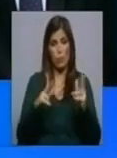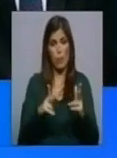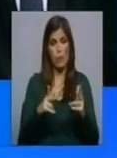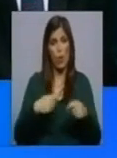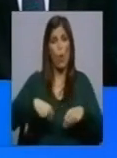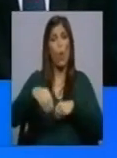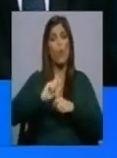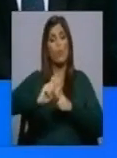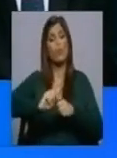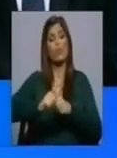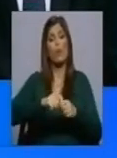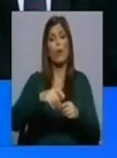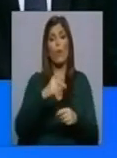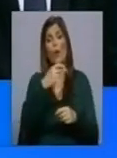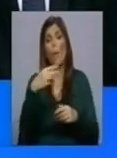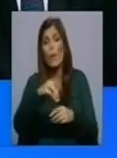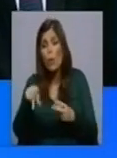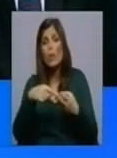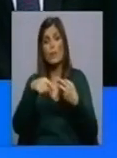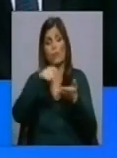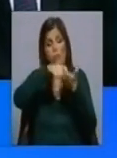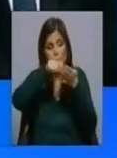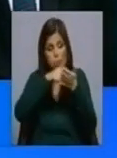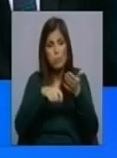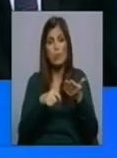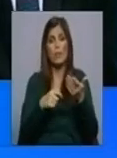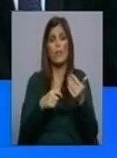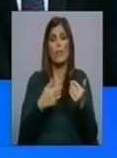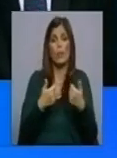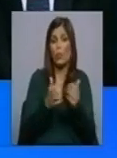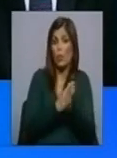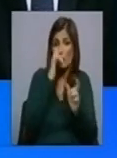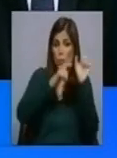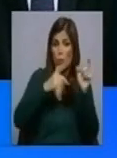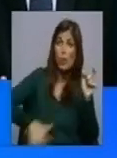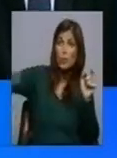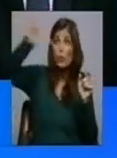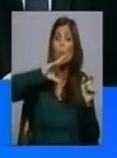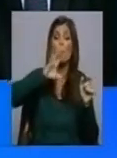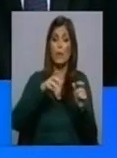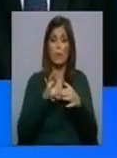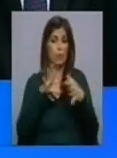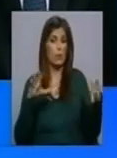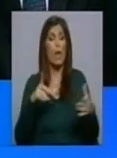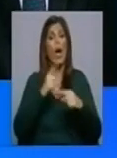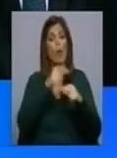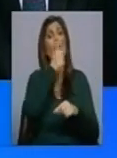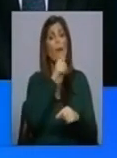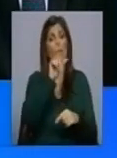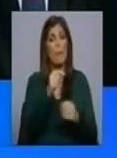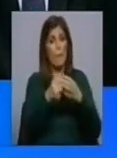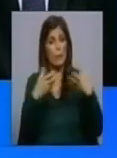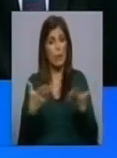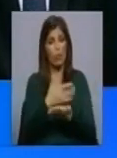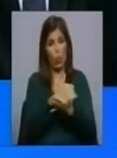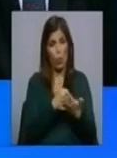jogo que é em todo o país. Parece-me haver aqui uma assimetria, assimetria que podemos também encontrar na Cruz Vermelha, que de facto tem grande parte dos recursos que são